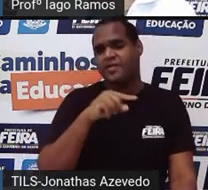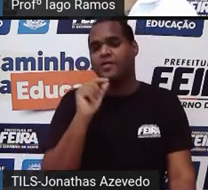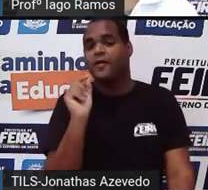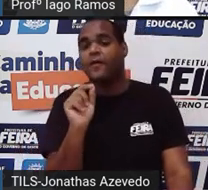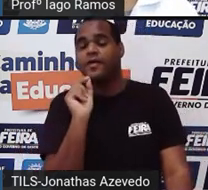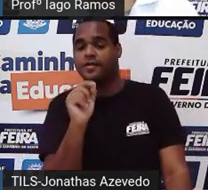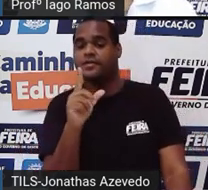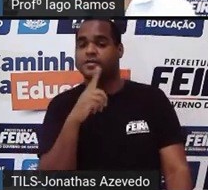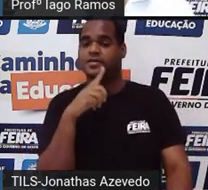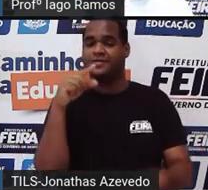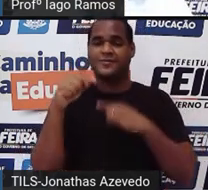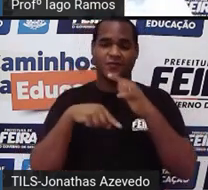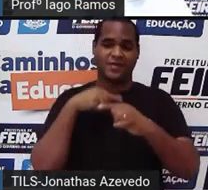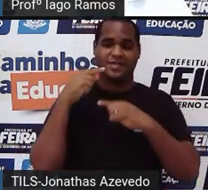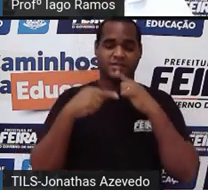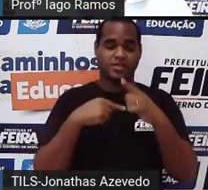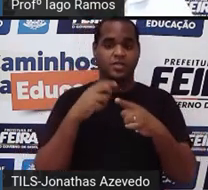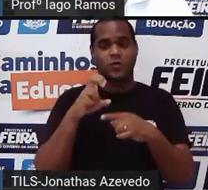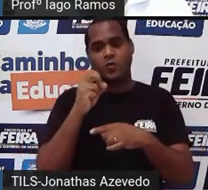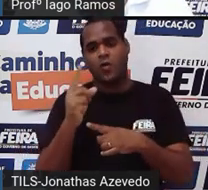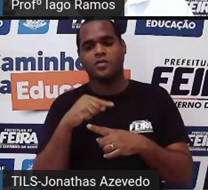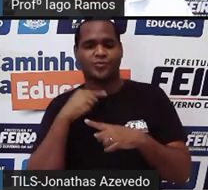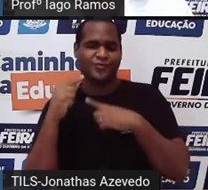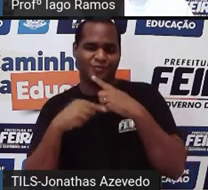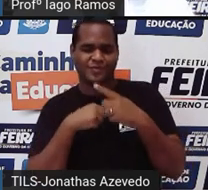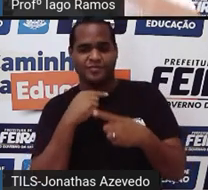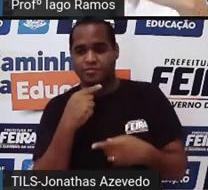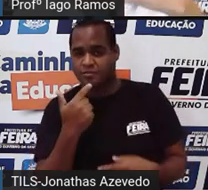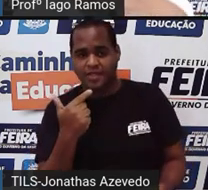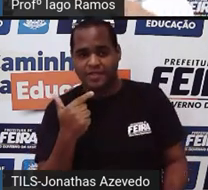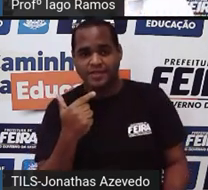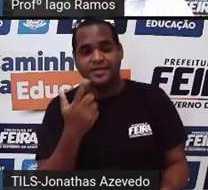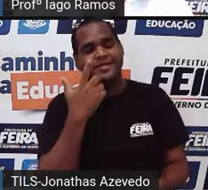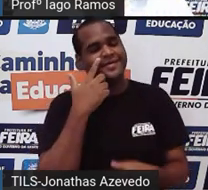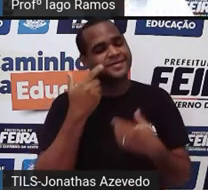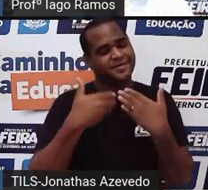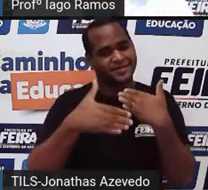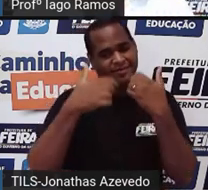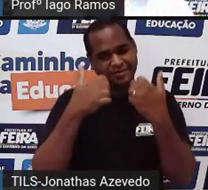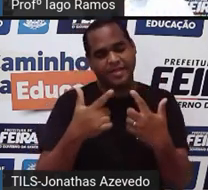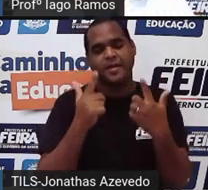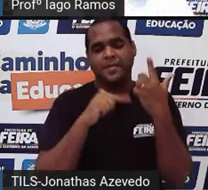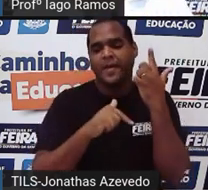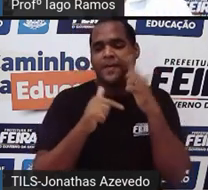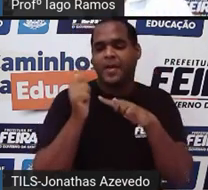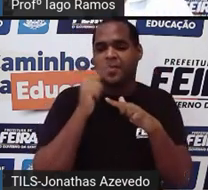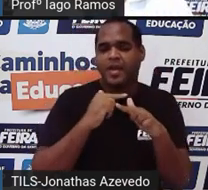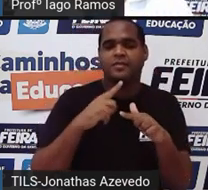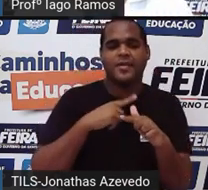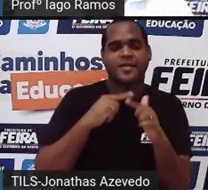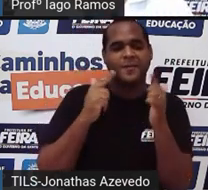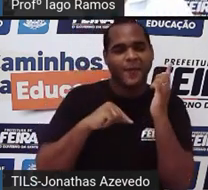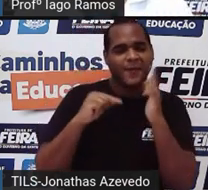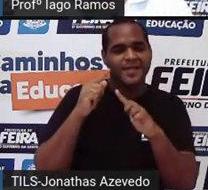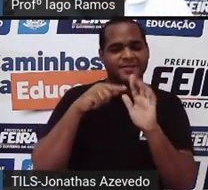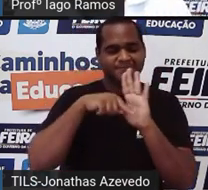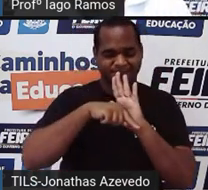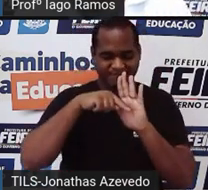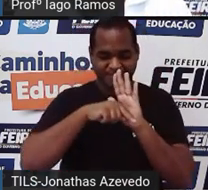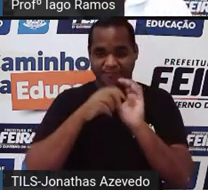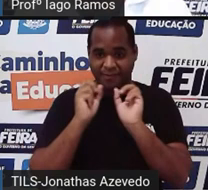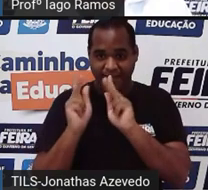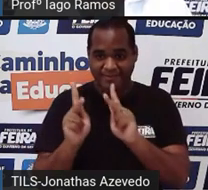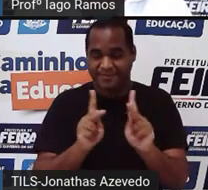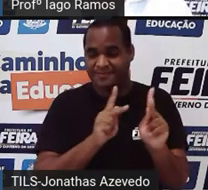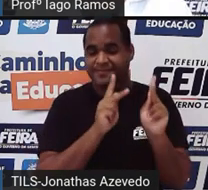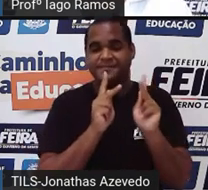onde teve mais dúvida onde teve menos dúvida e aí você vai estar conseguindo fazer essa avaliação tá bom